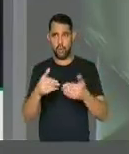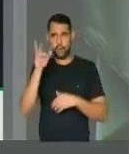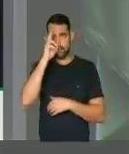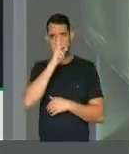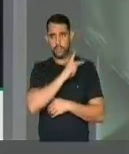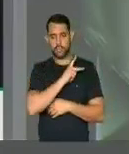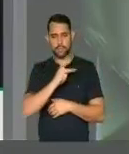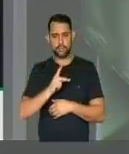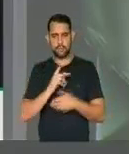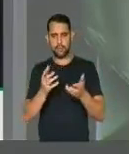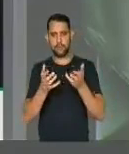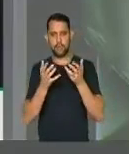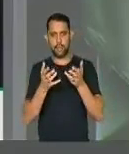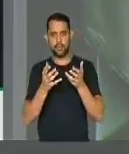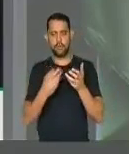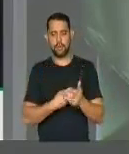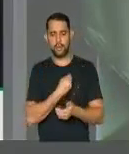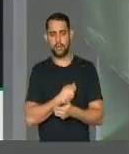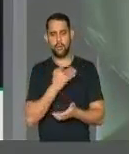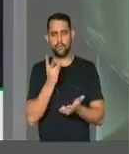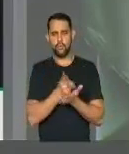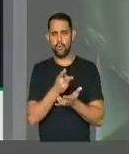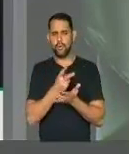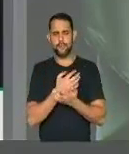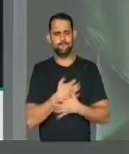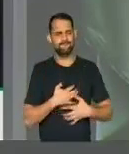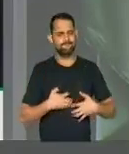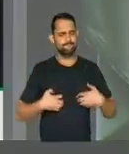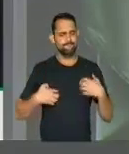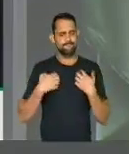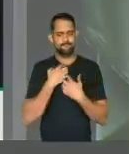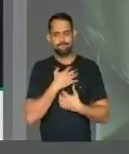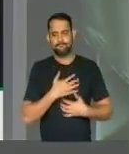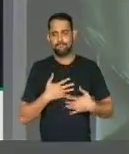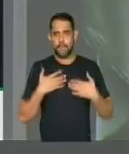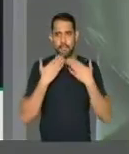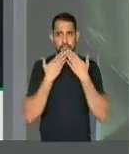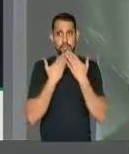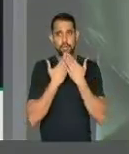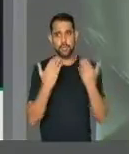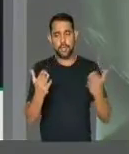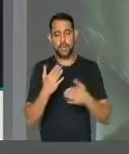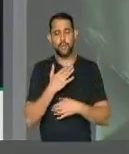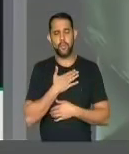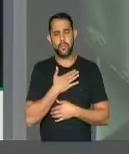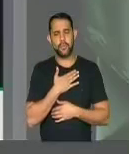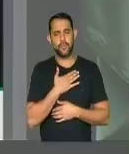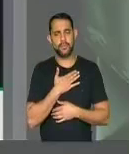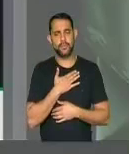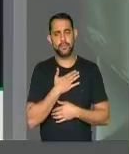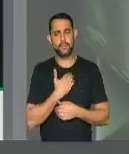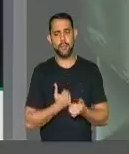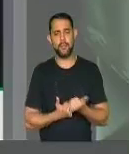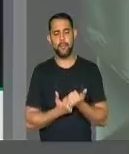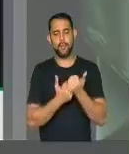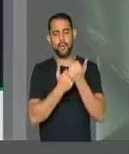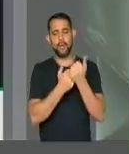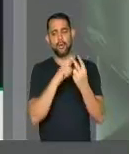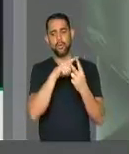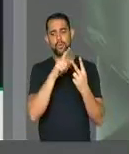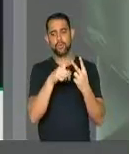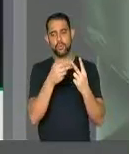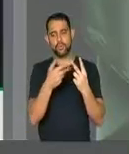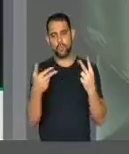agora, senhor presidente, eu quero aqui, com muita indignação, manifestar-me com os dois